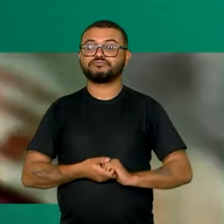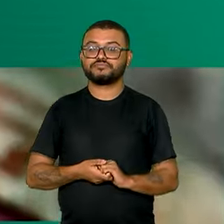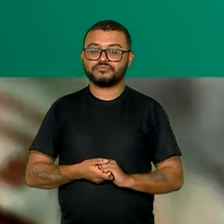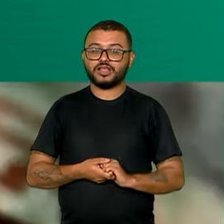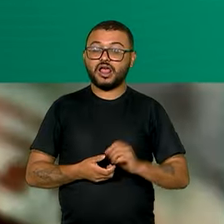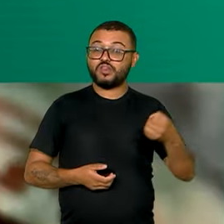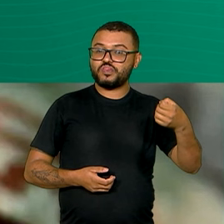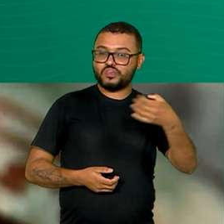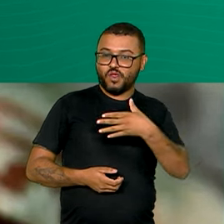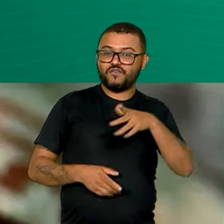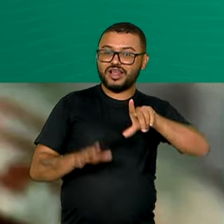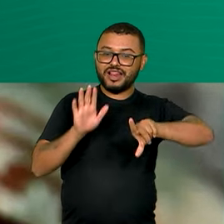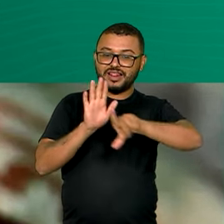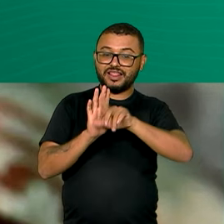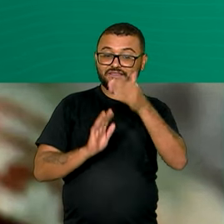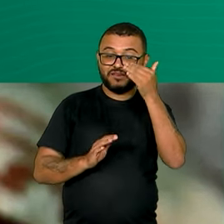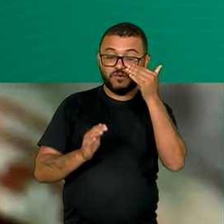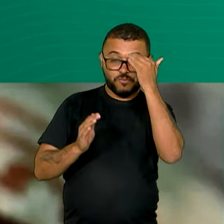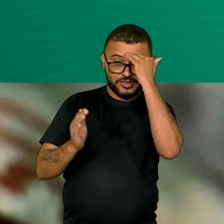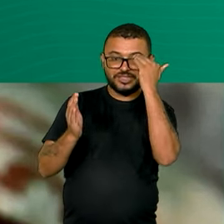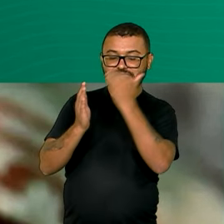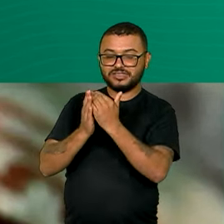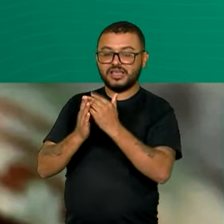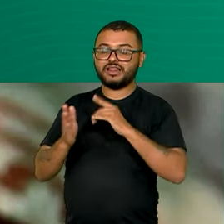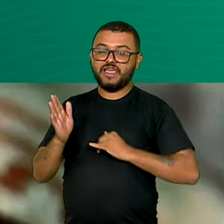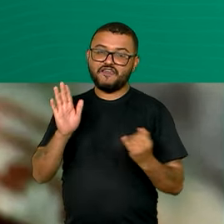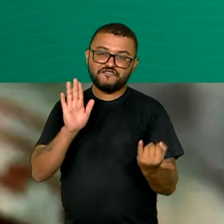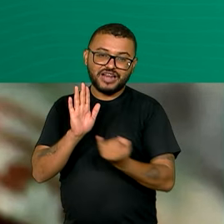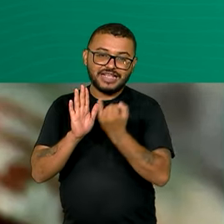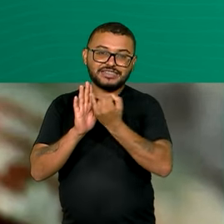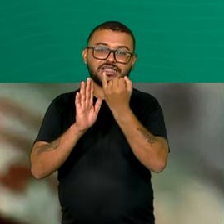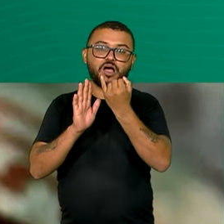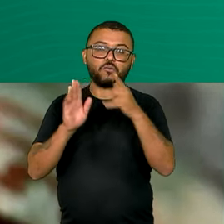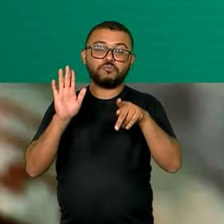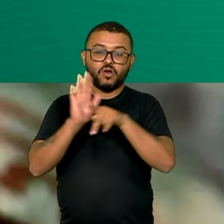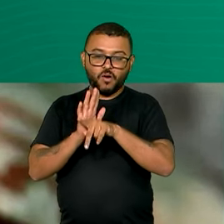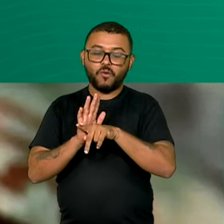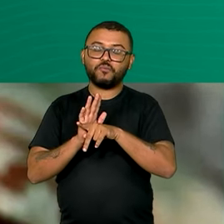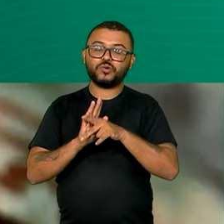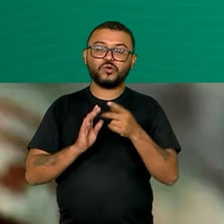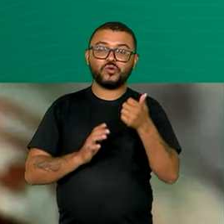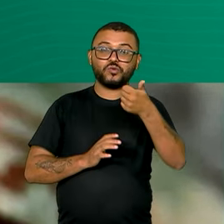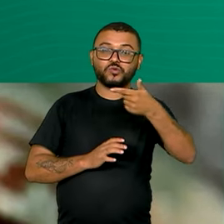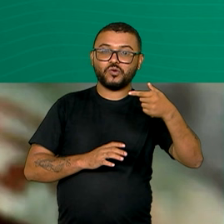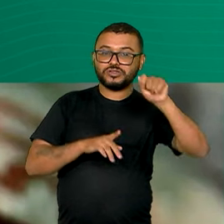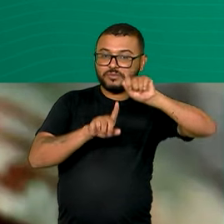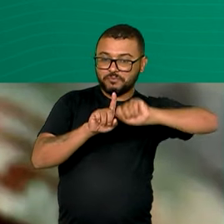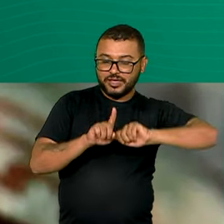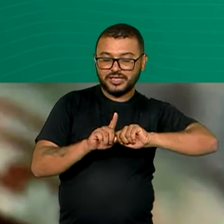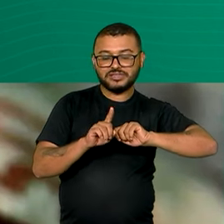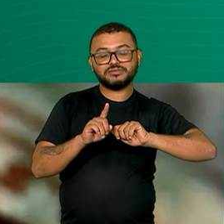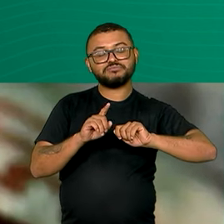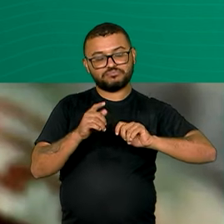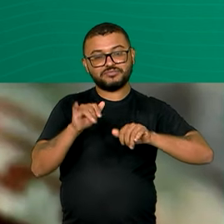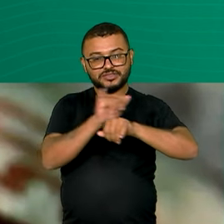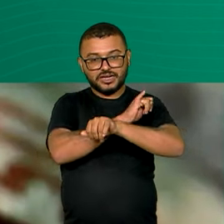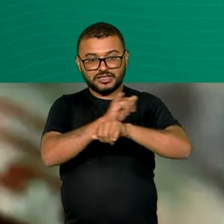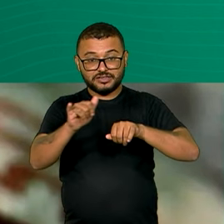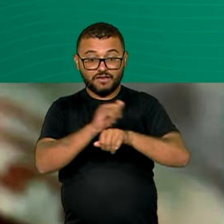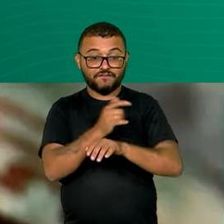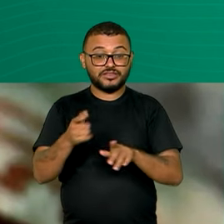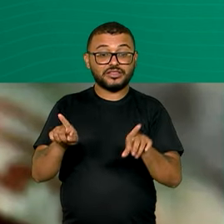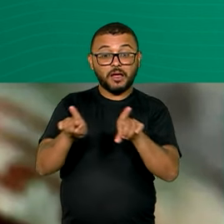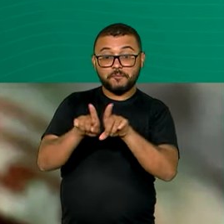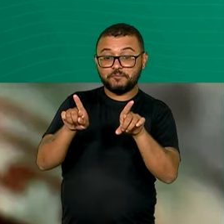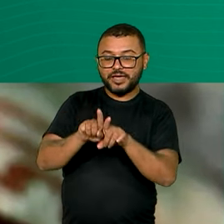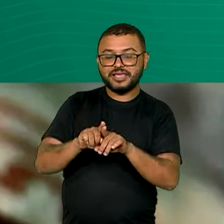lei, o reajuste vai seguir a seguinte fórmula. A inflação dos últimos 12 meses, medida até novembro do ano anterior, mais